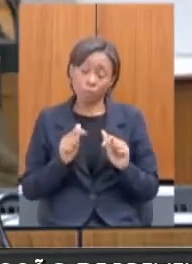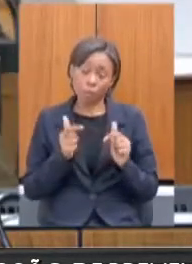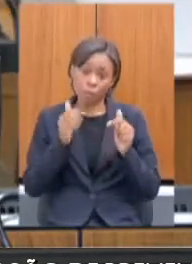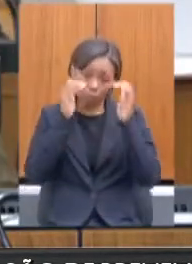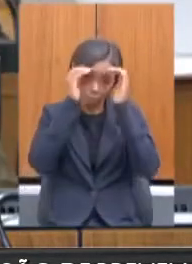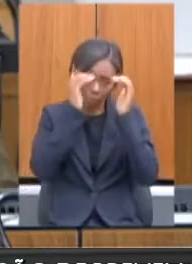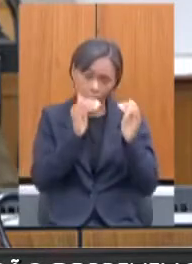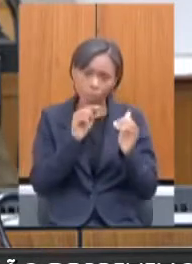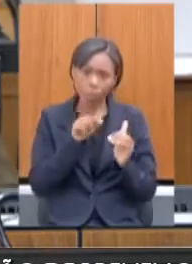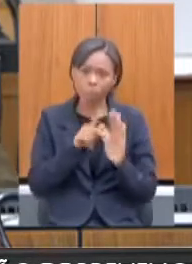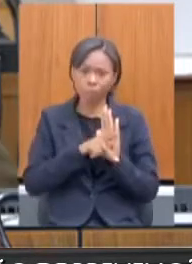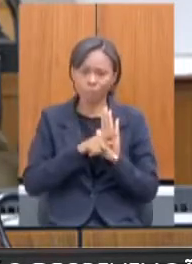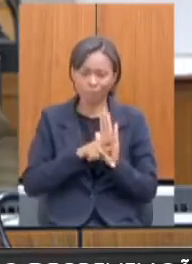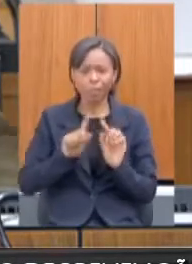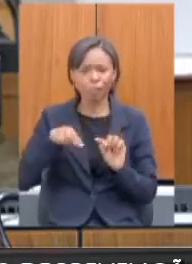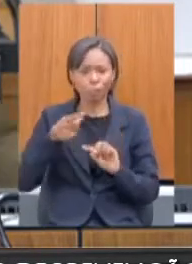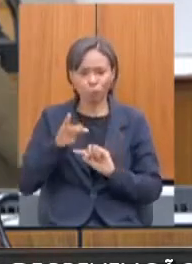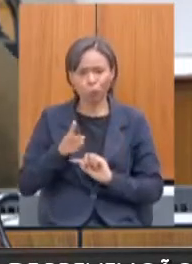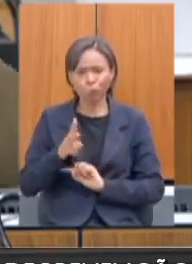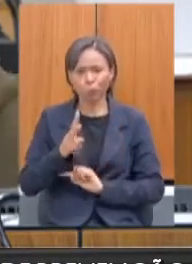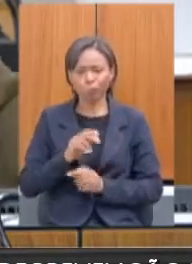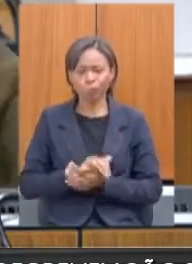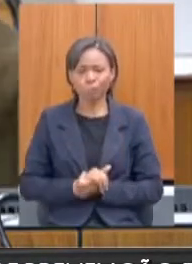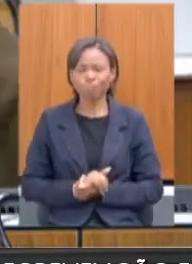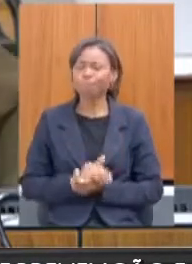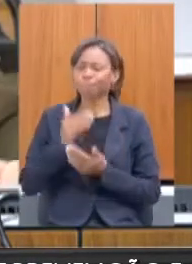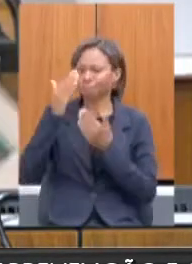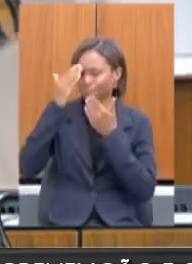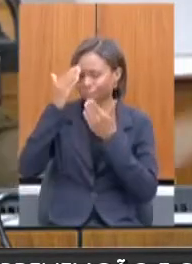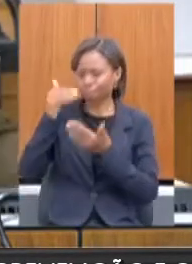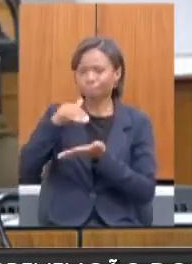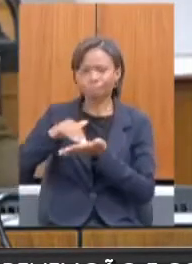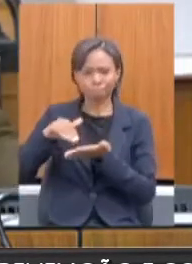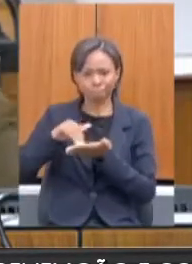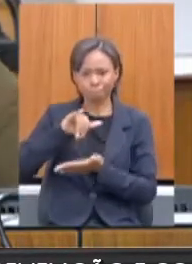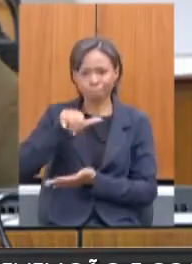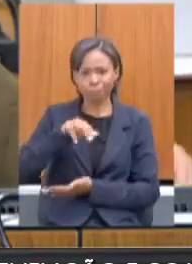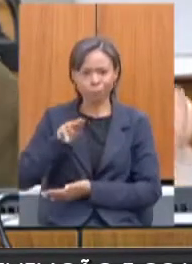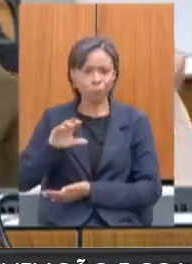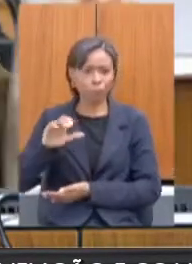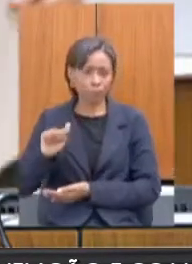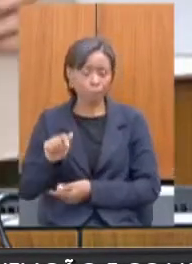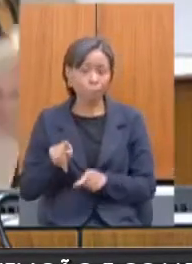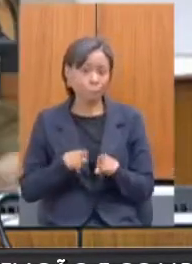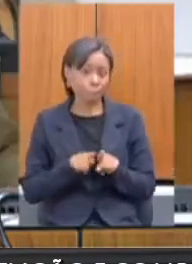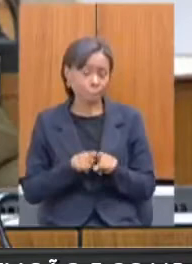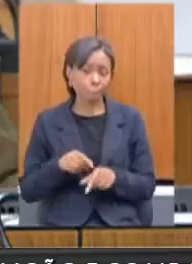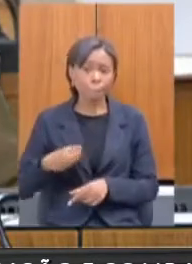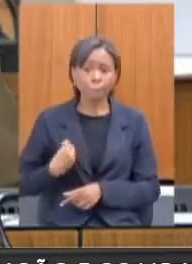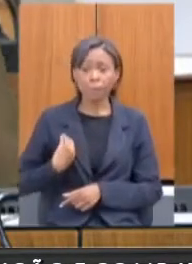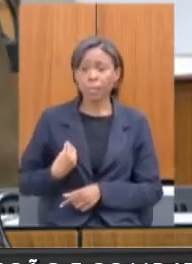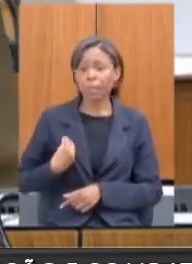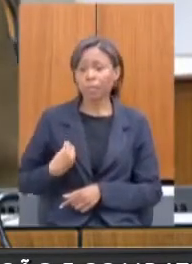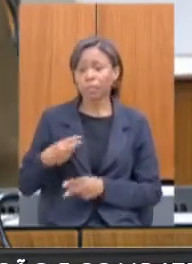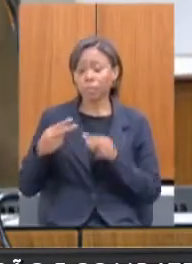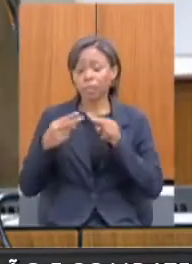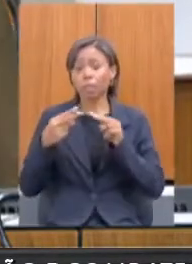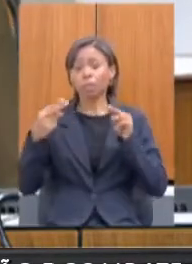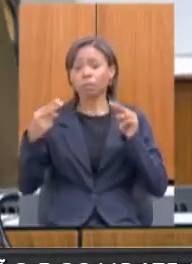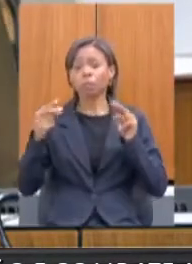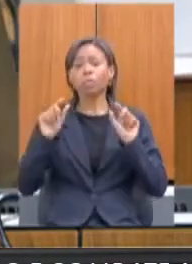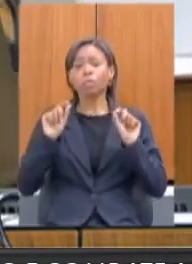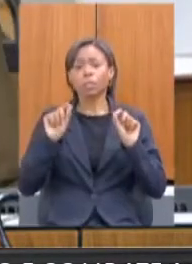políticas. Obrigada. Muito obrigada, secretária Elisabeth Jucá. A gente registra ainda a presença remota do